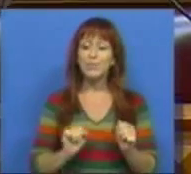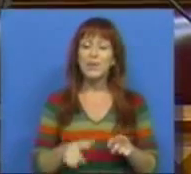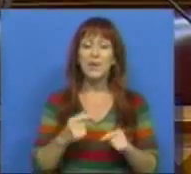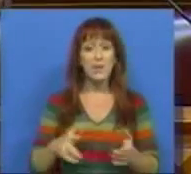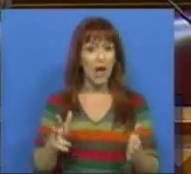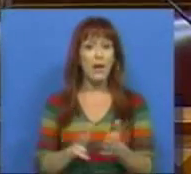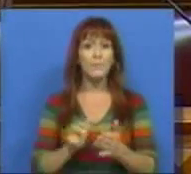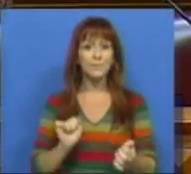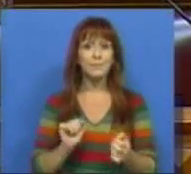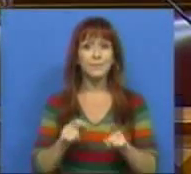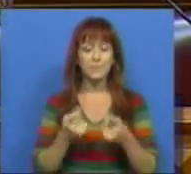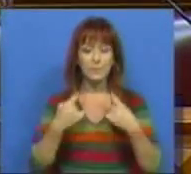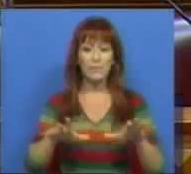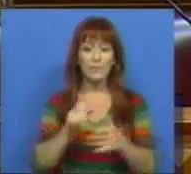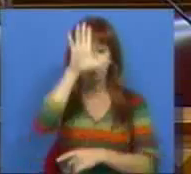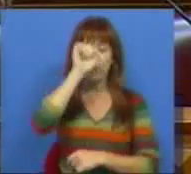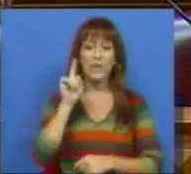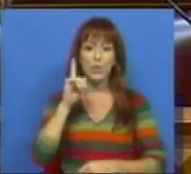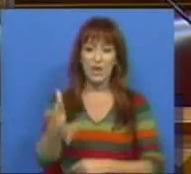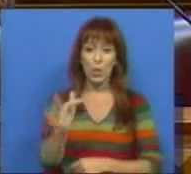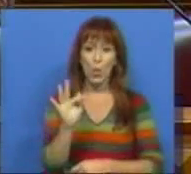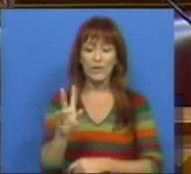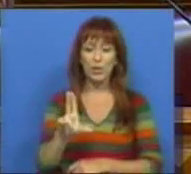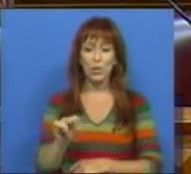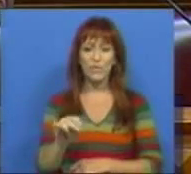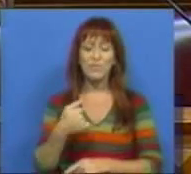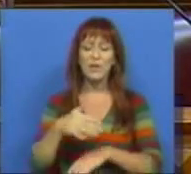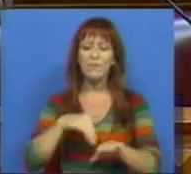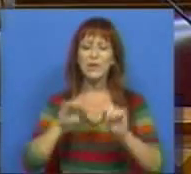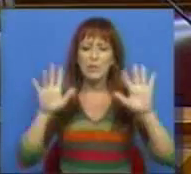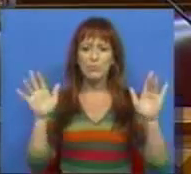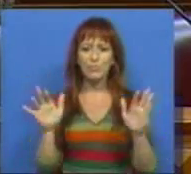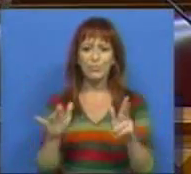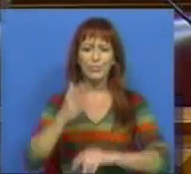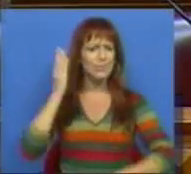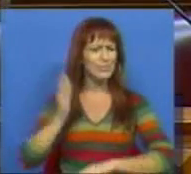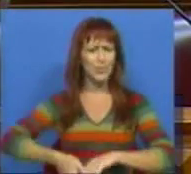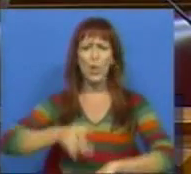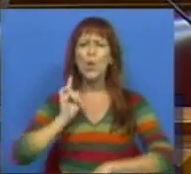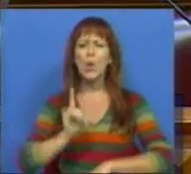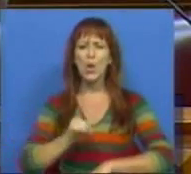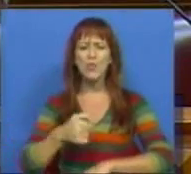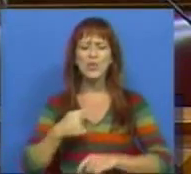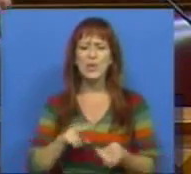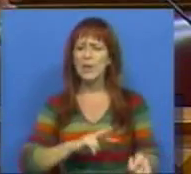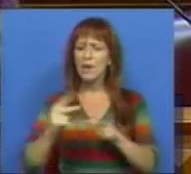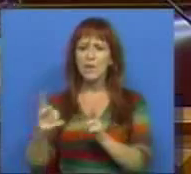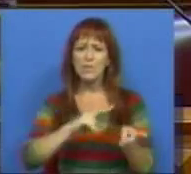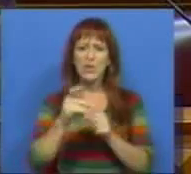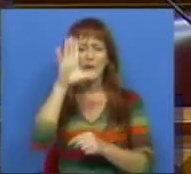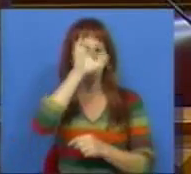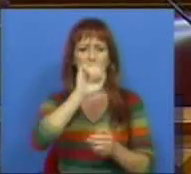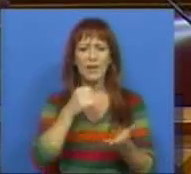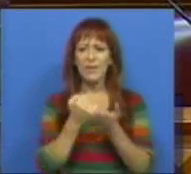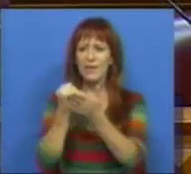sido aprovado em Conselho de Ministros a 4 de novembro que faria uma redução brutal naquilo que eram as transferências do